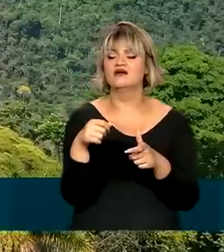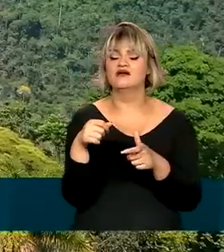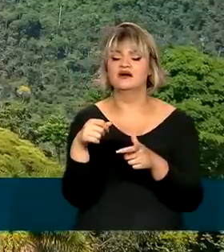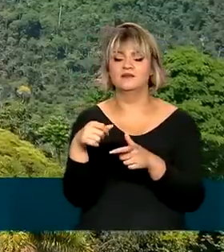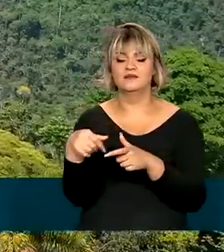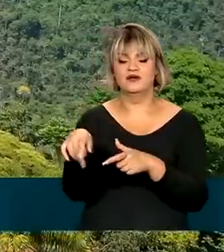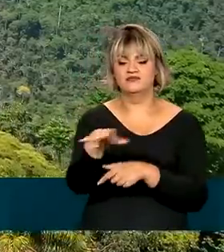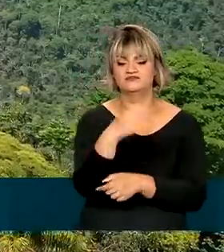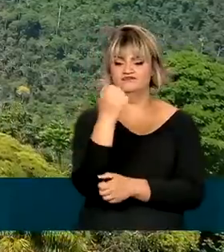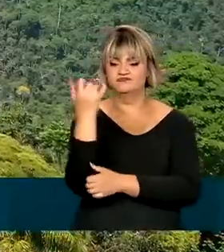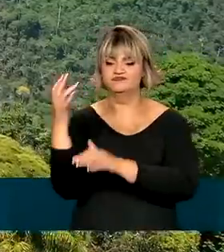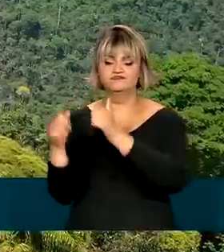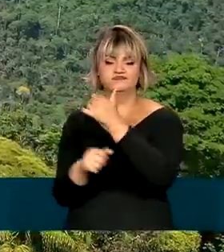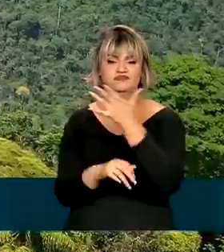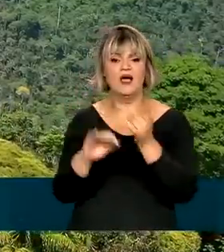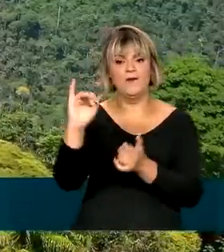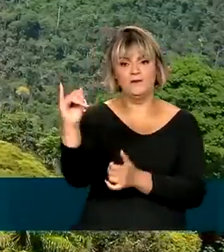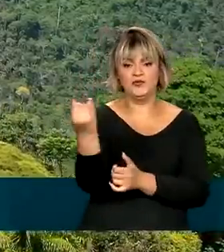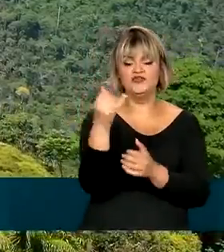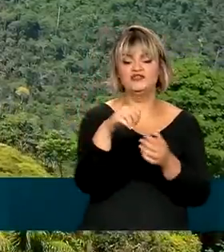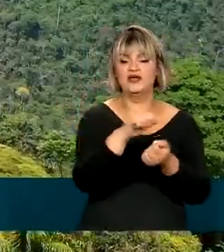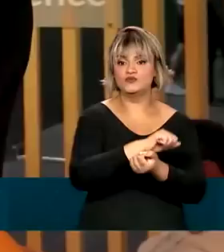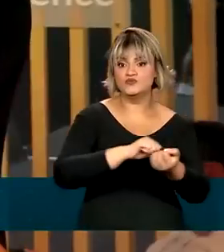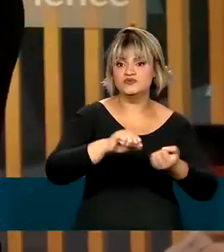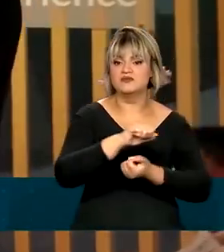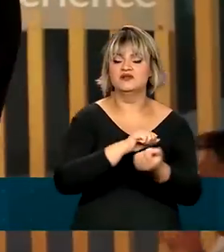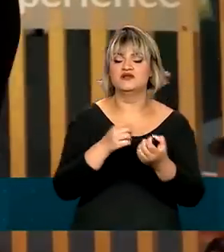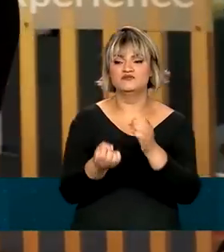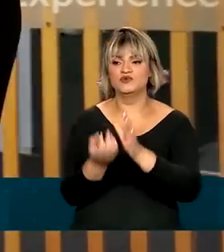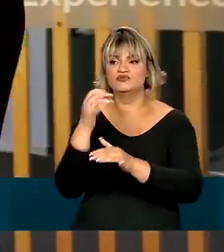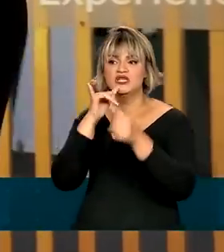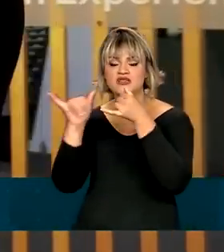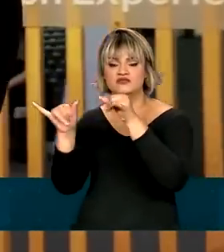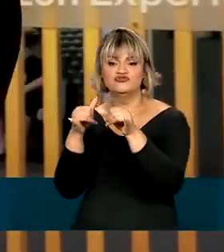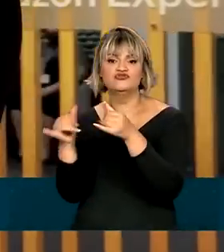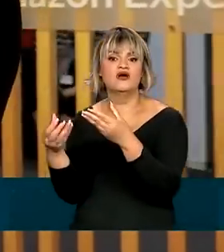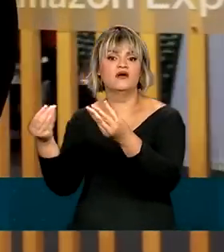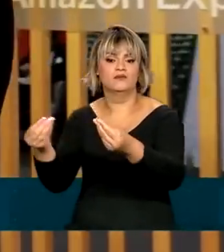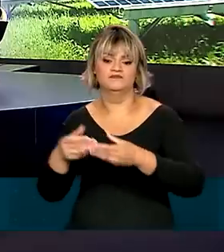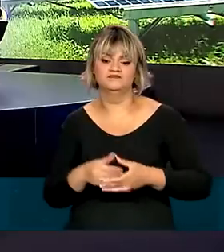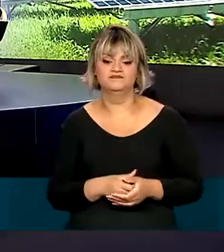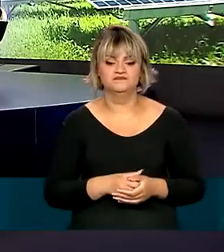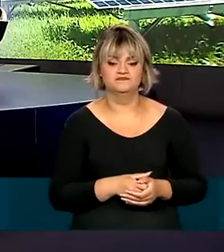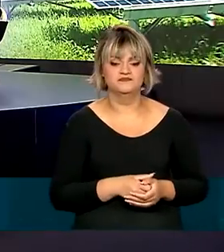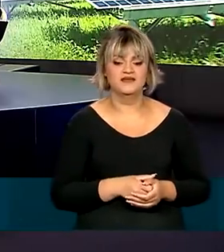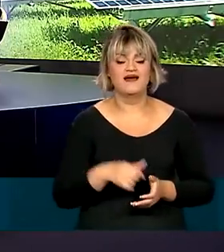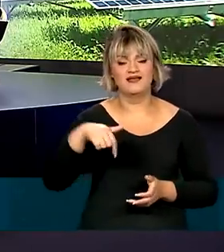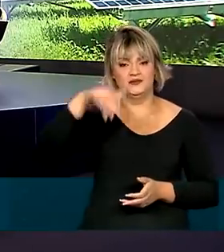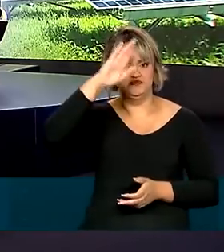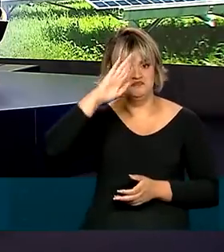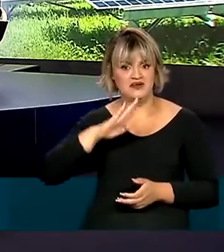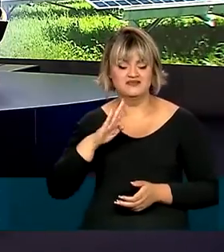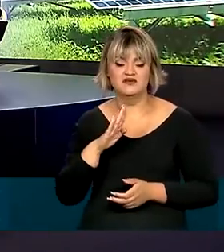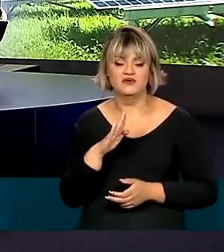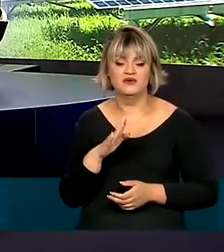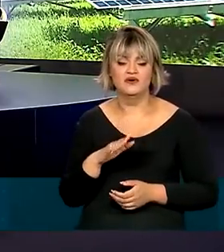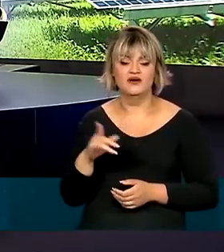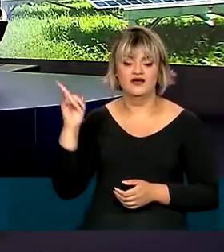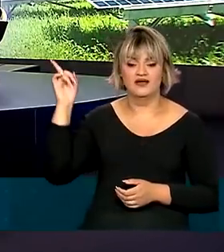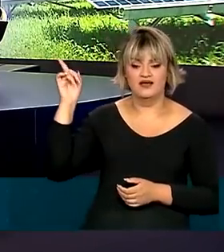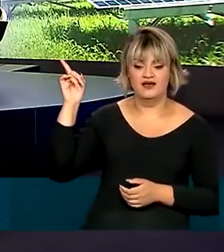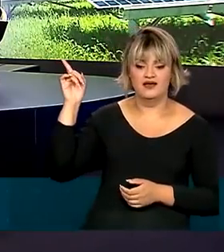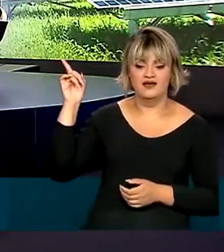recursos das florestas de forma sustentável e o futuro verde na mobilidade urbana. Aqui no Brasil, no estande